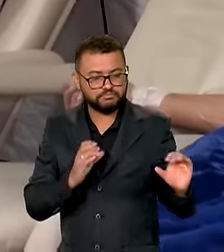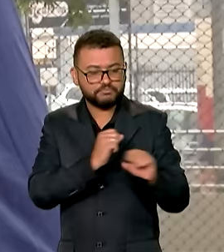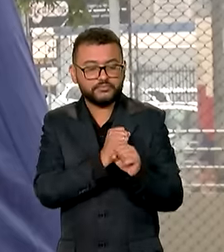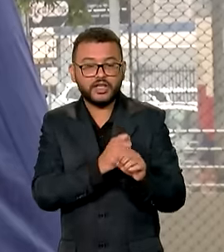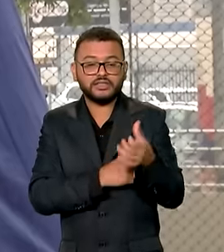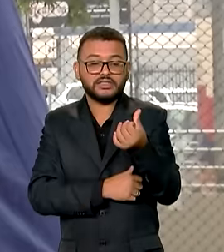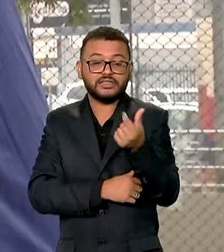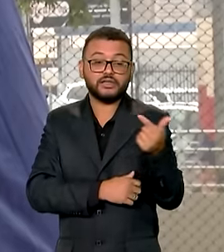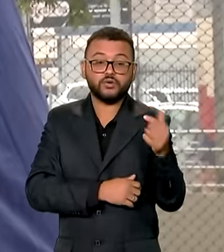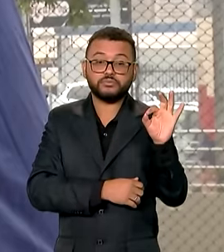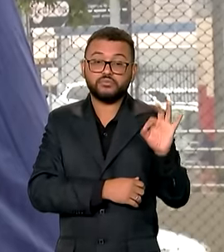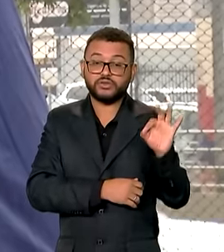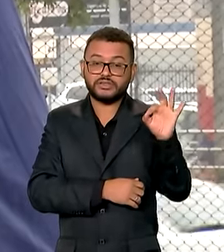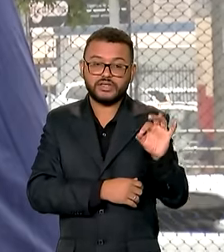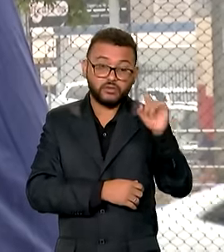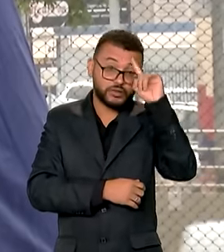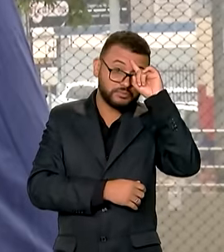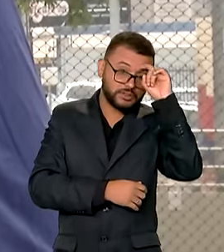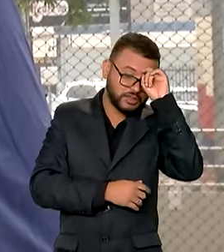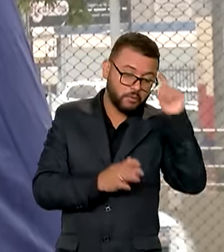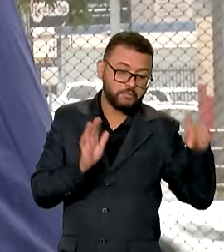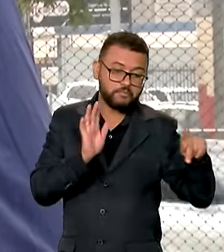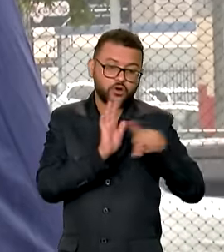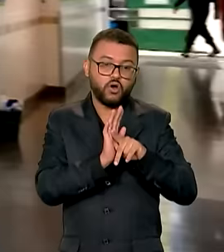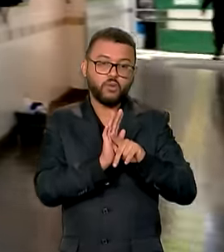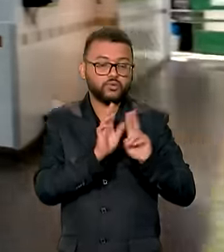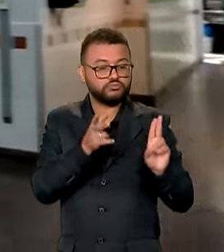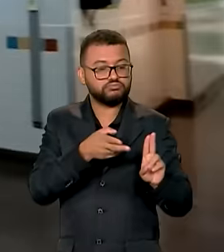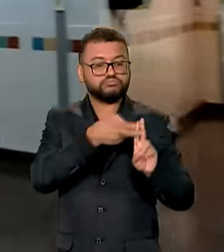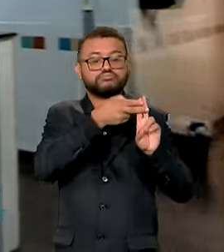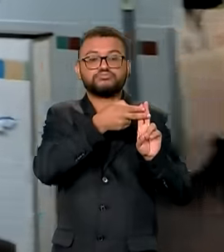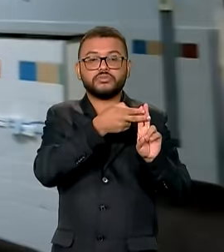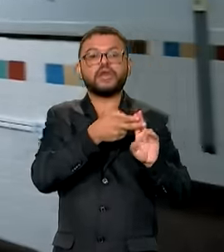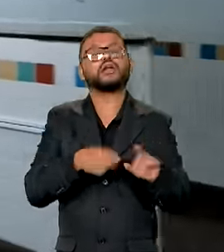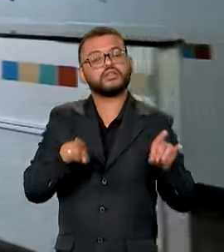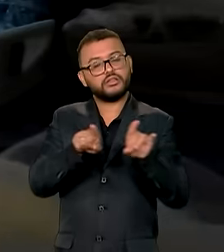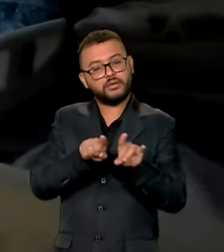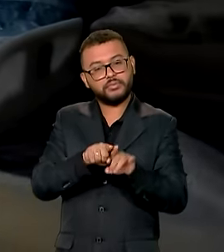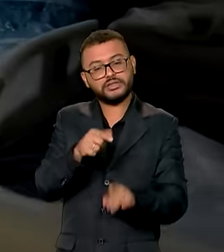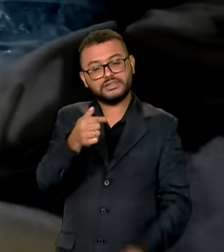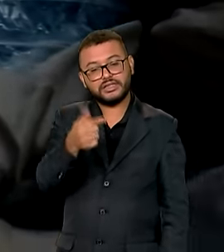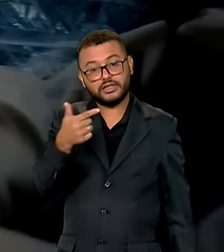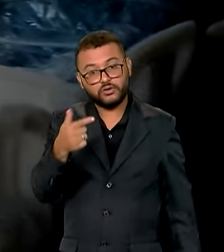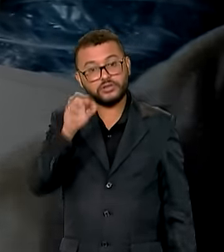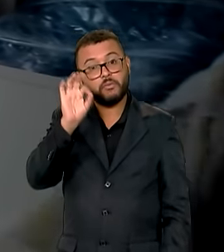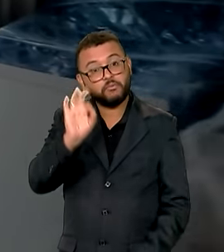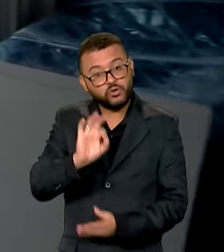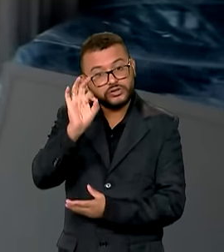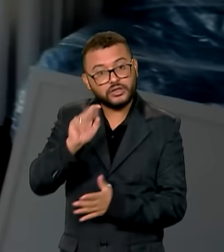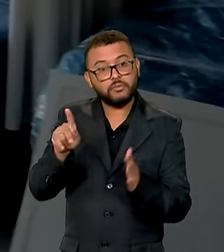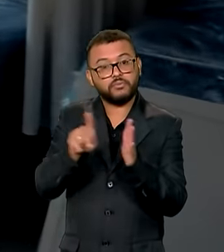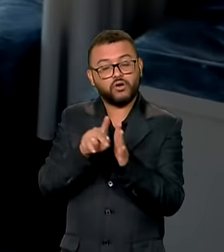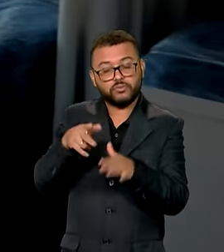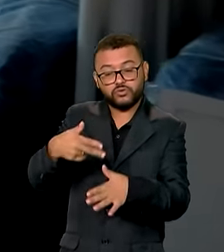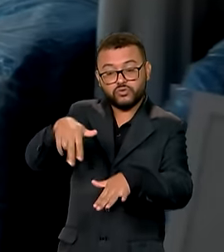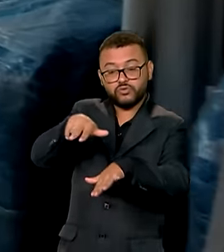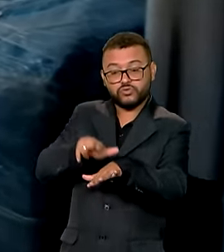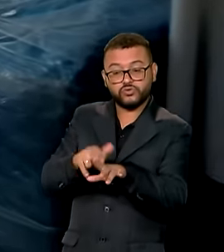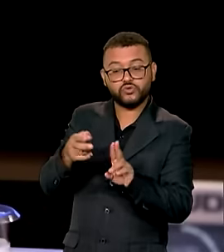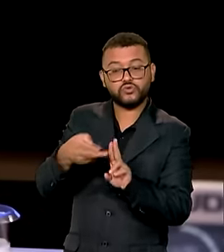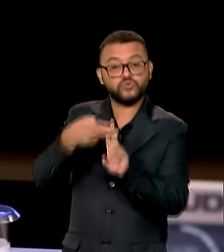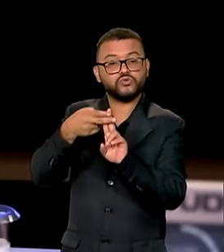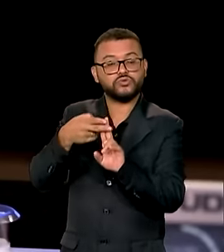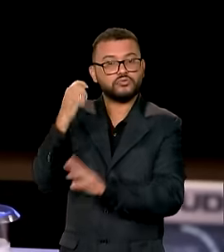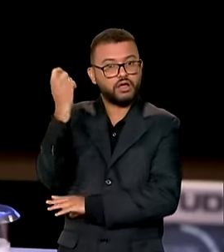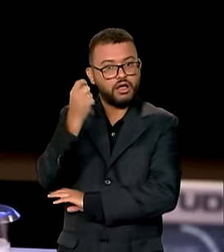% dos hospitais que atendem um sistema único de saúde e 72% dos leitos do SUS no Rio Grande